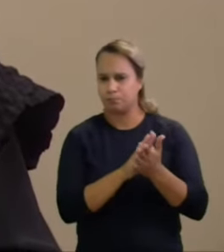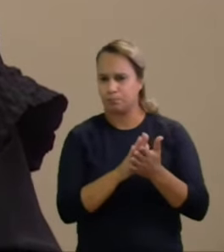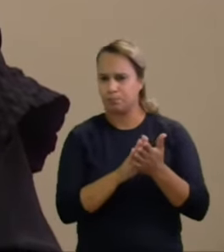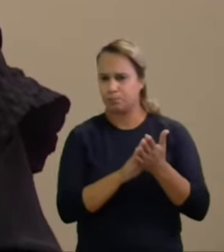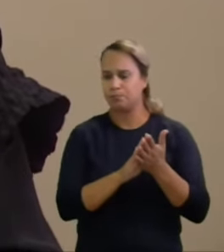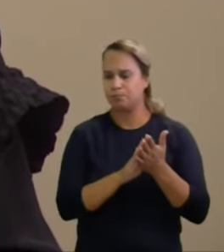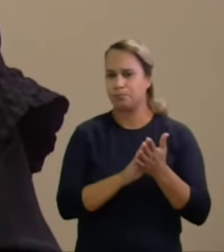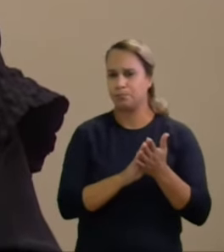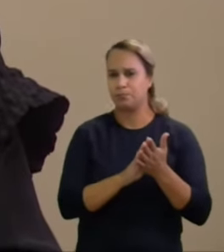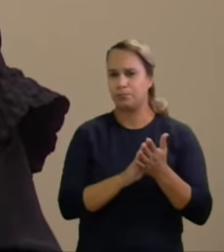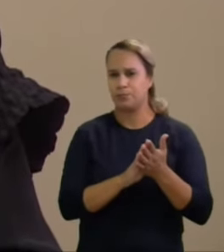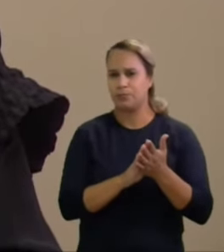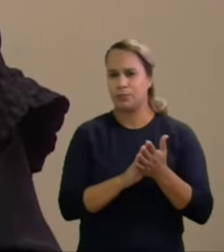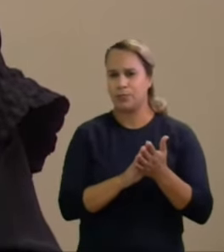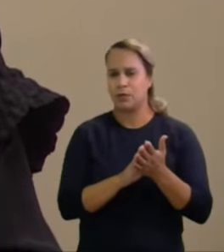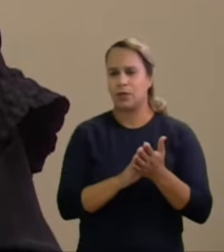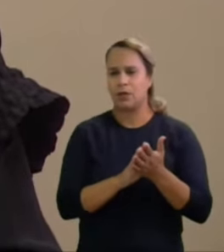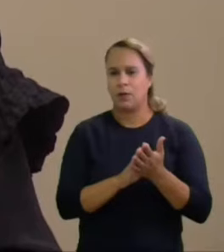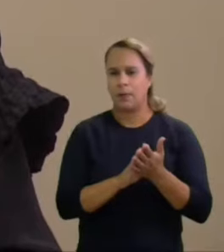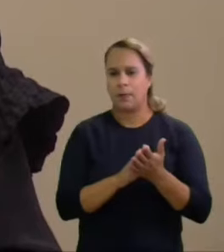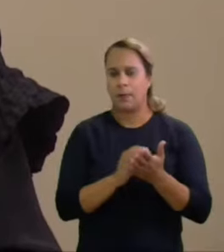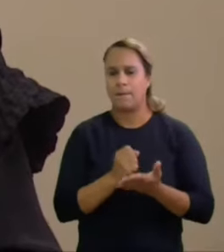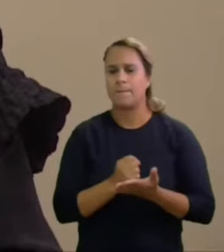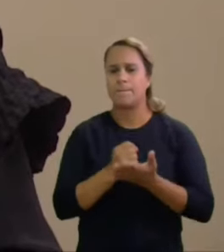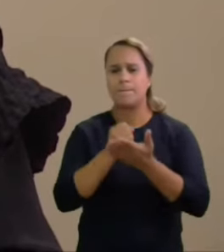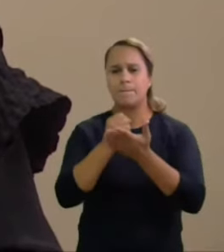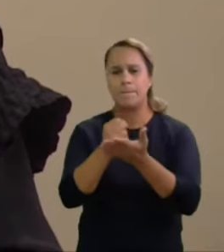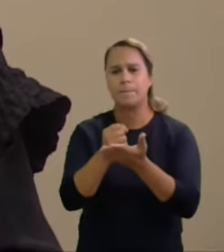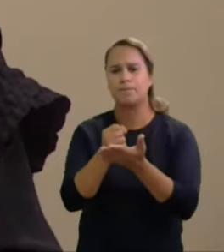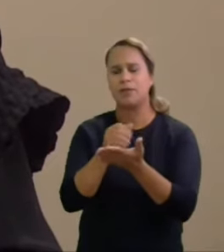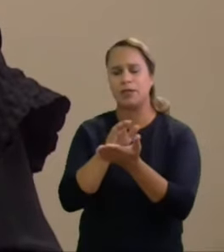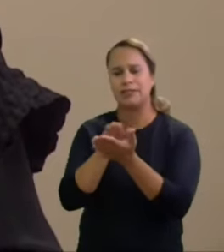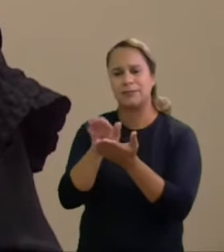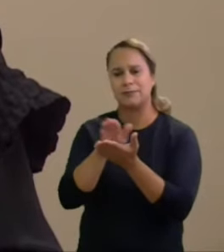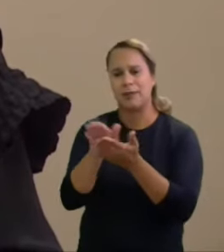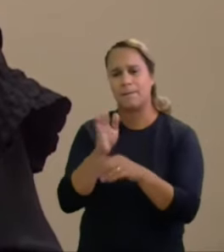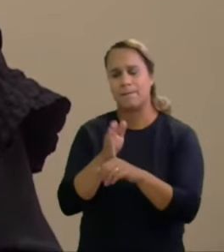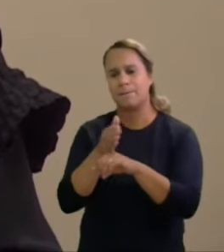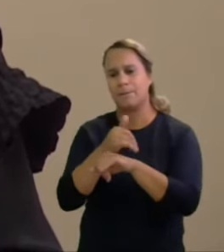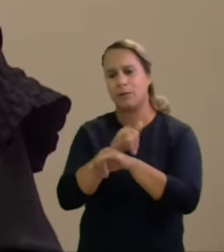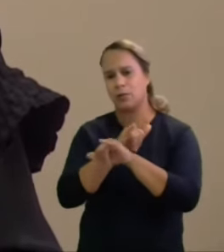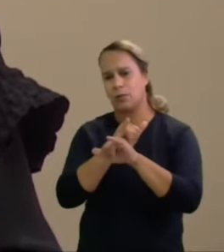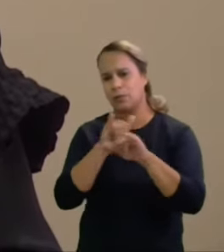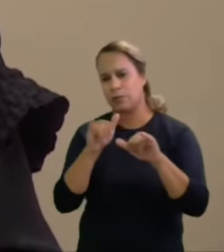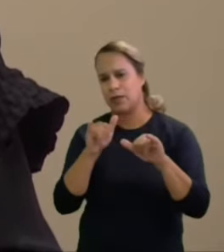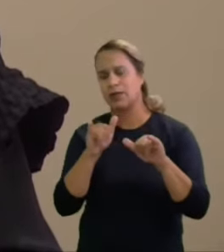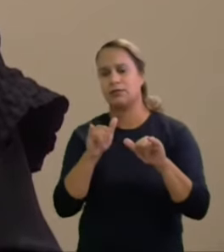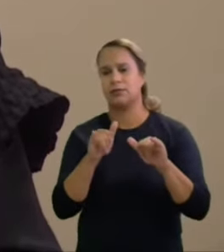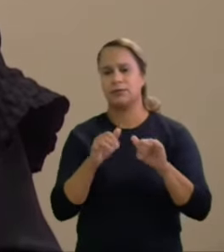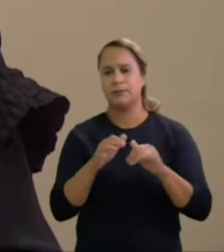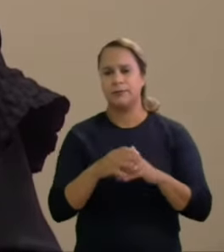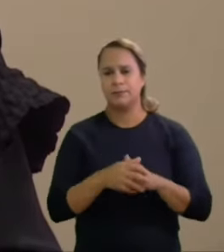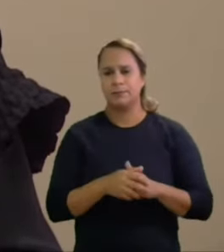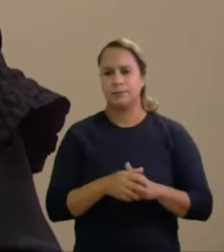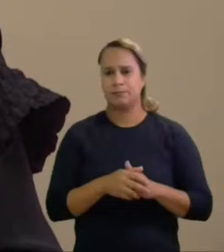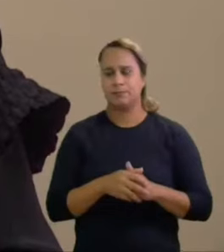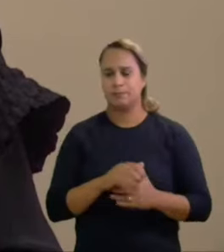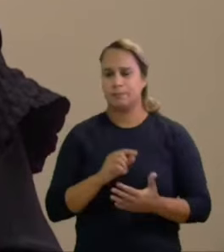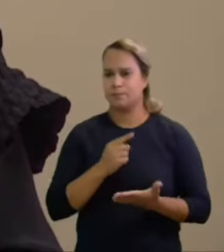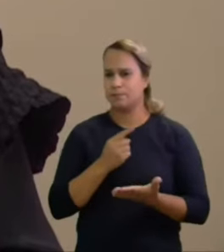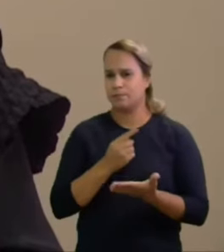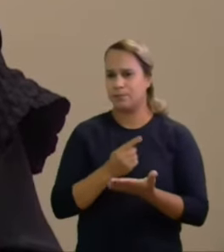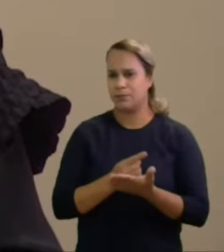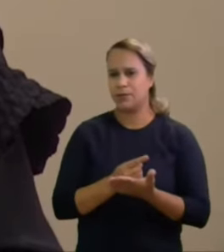para o custeio de despesas de pré-campanha na medida em que o artigo 36-A da Lei das Eleições estabeleceu diversas hipóteses de